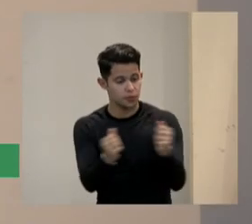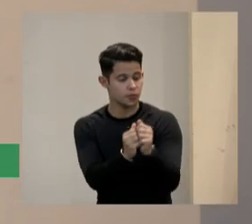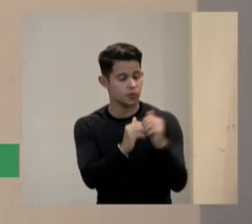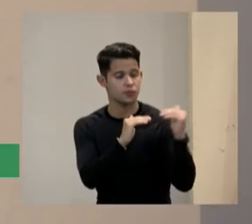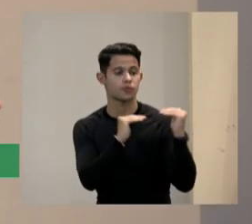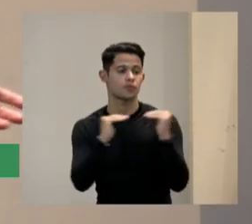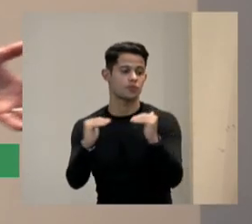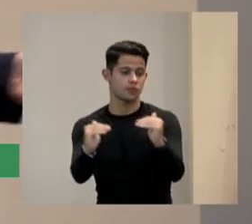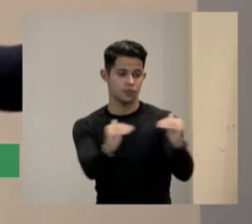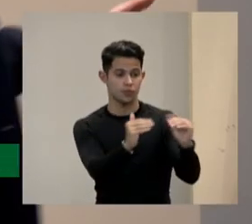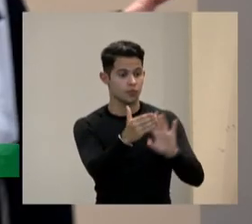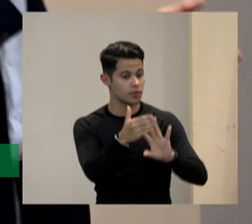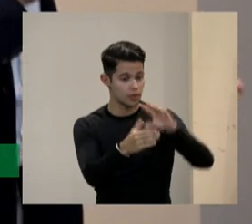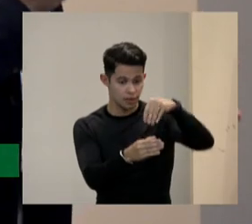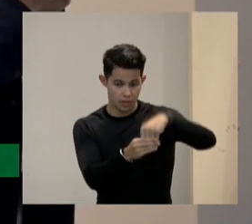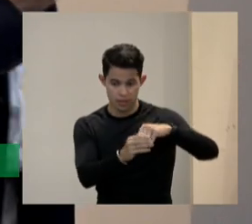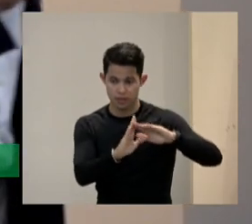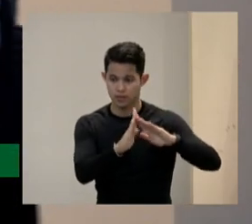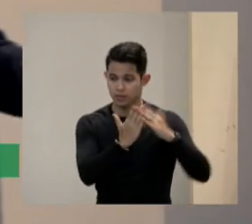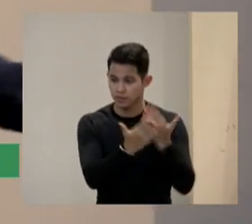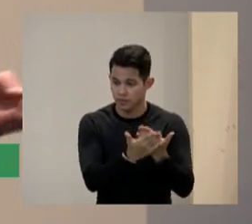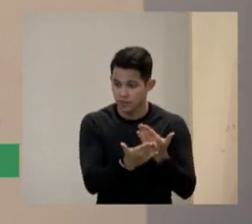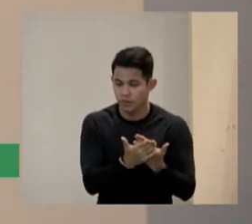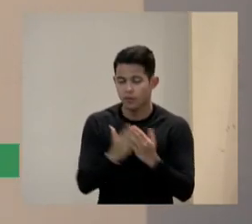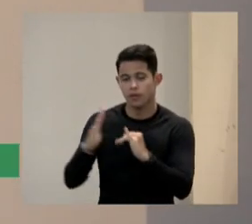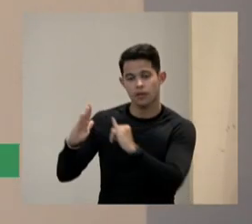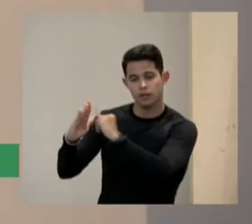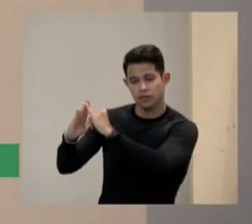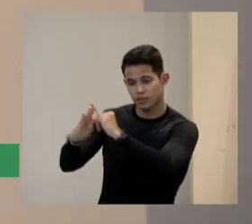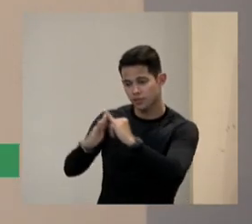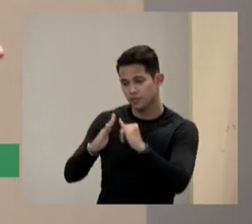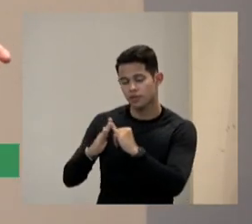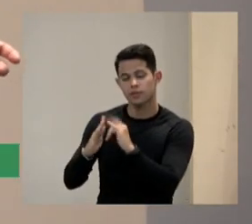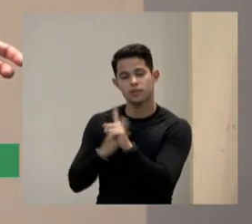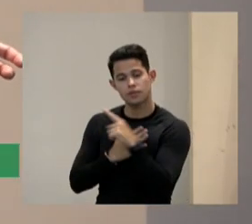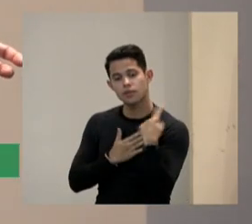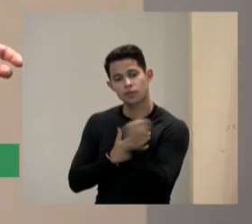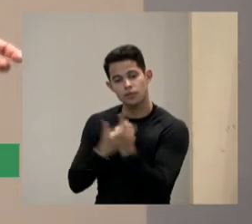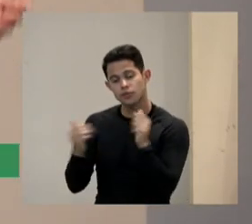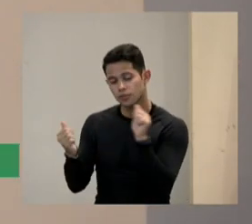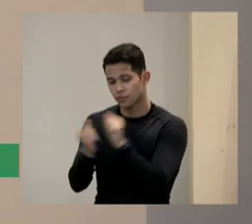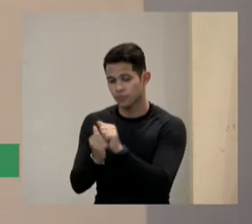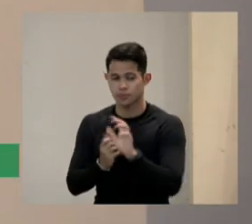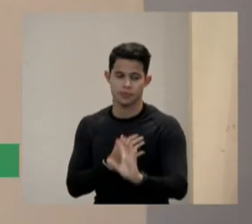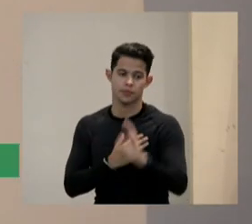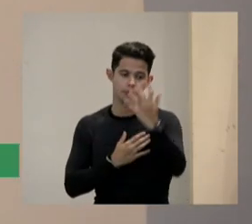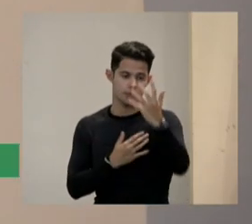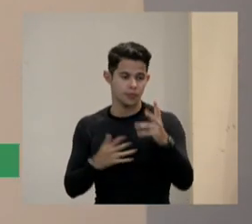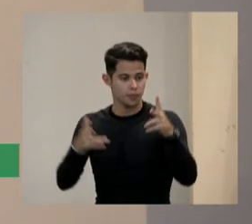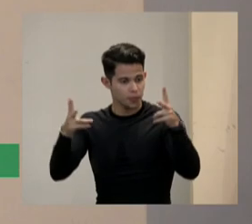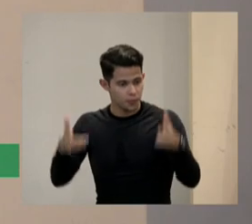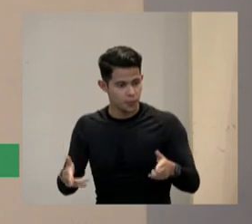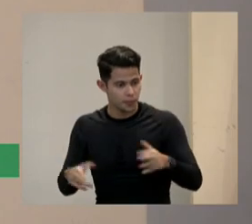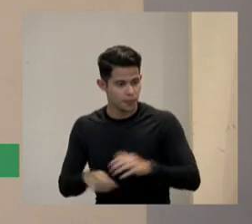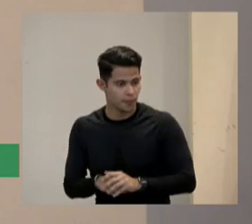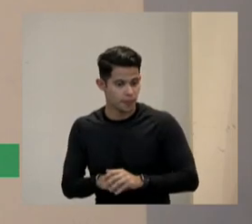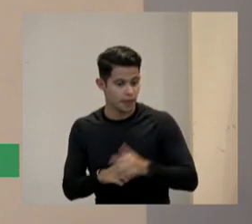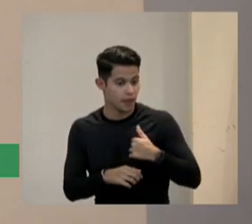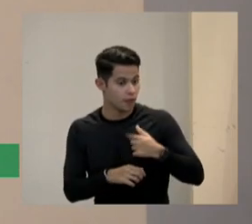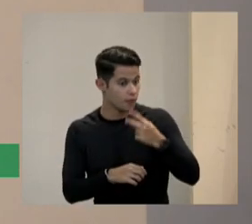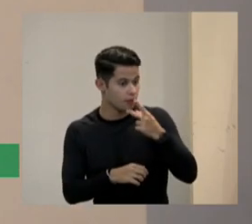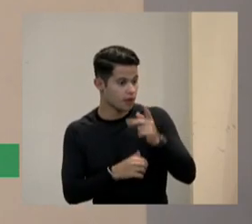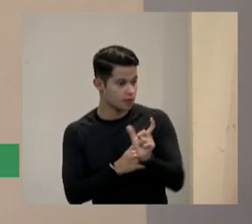sociedade dentro das escolas dentro das instituições educativas acontece a mesma coisa quando eu falo a palavra